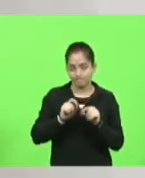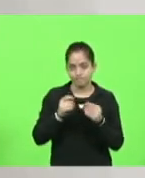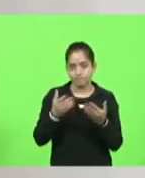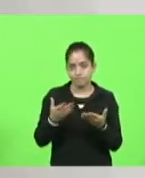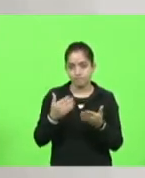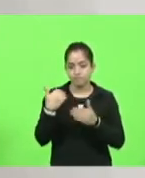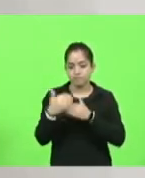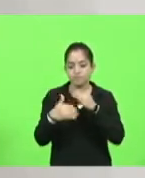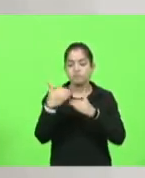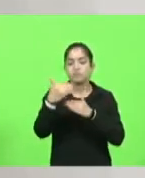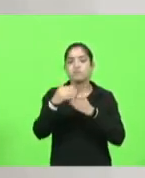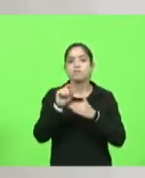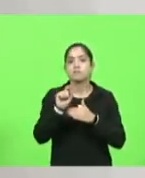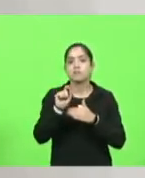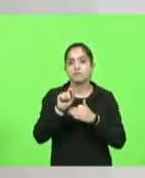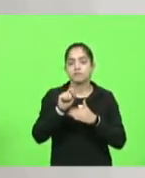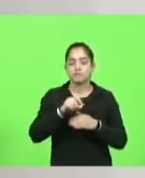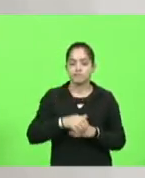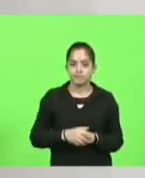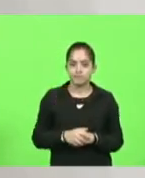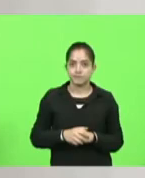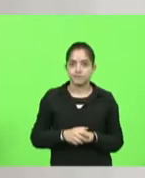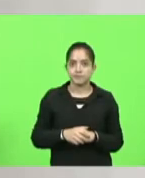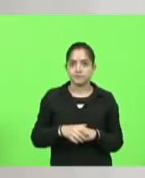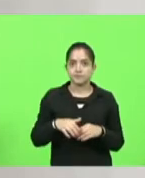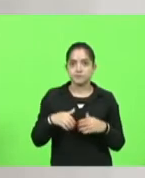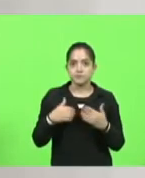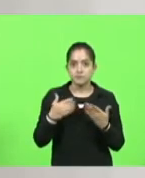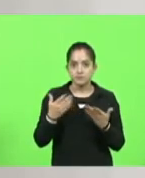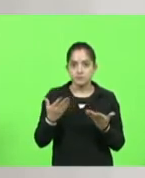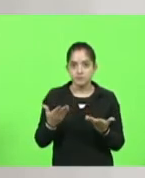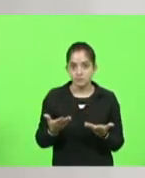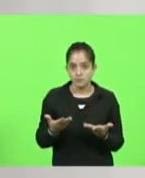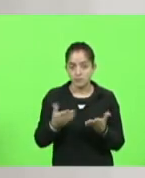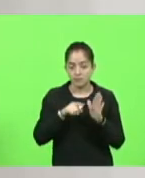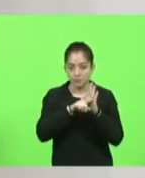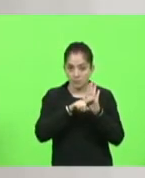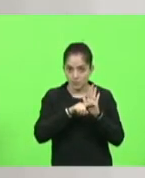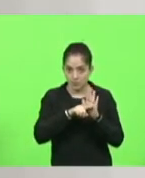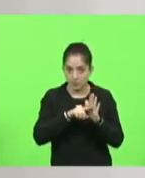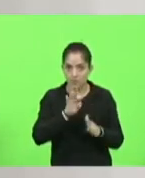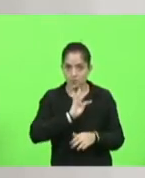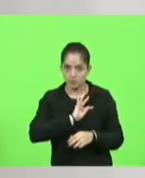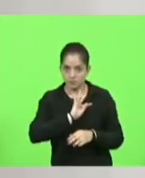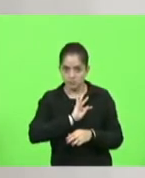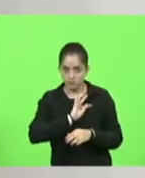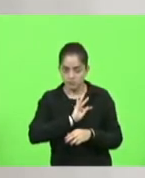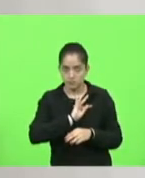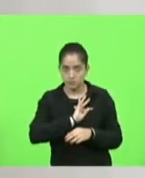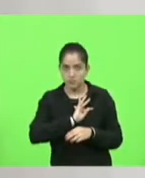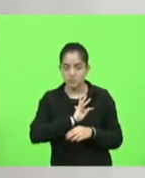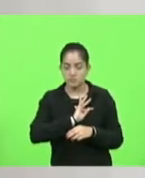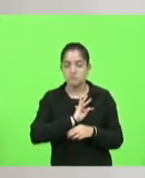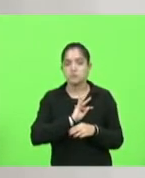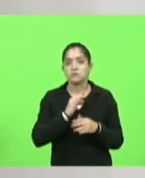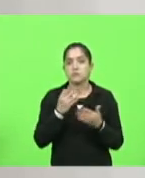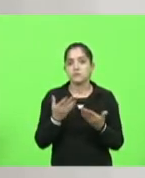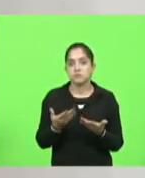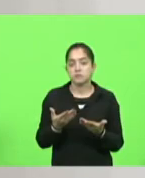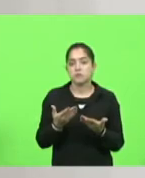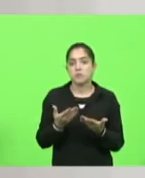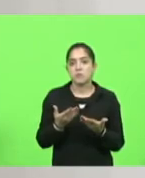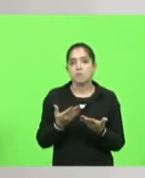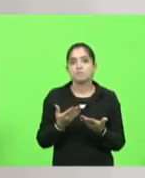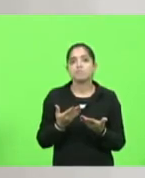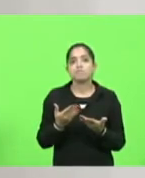desenvolvimento que está sendo implementado? Ora, um estudo técnico dessa natureza é algo